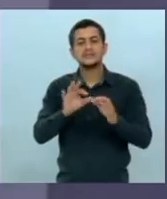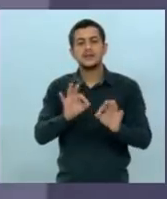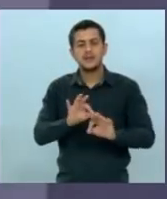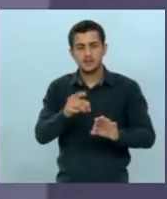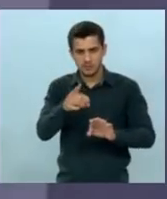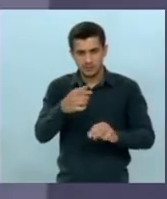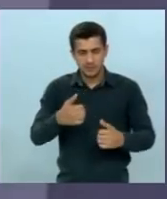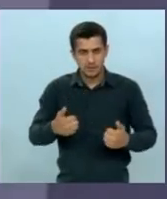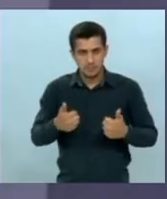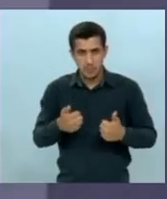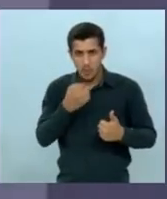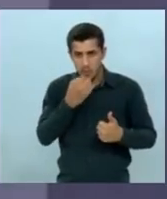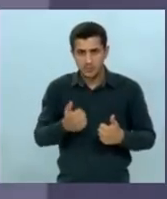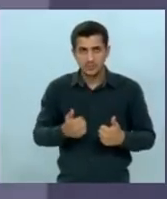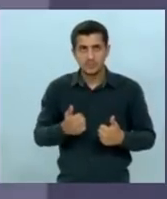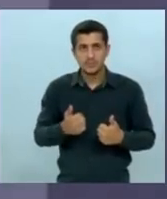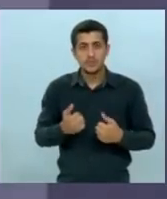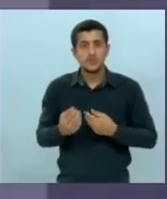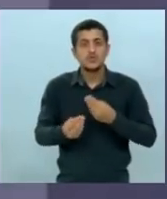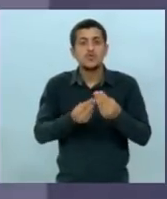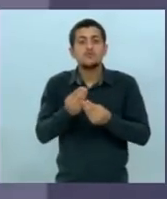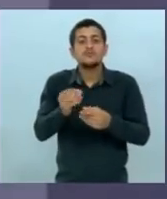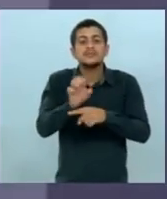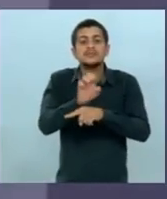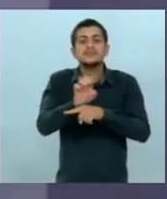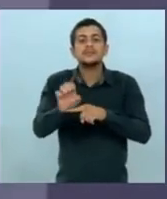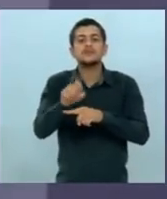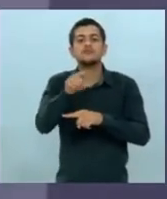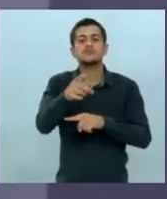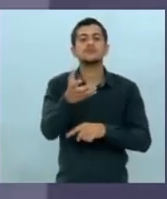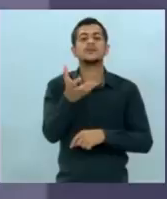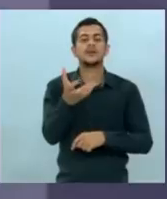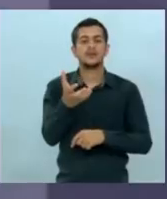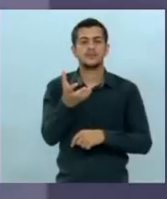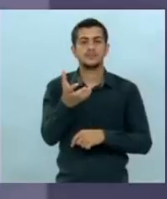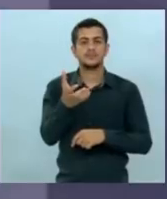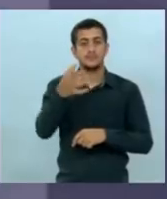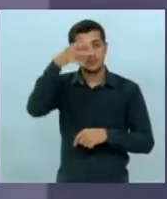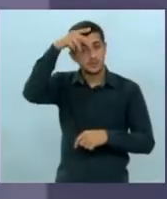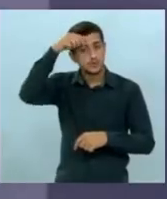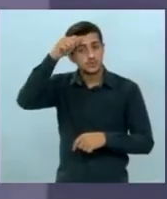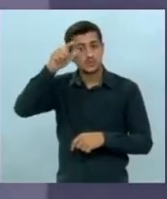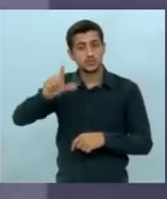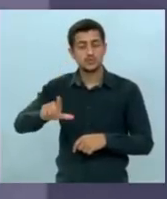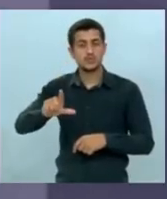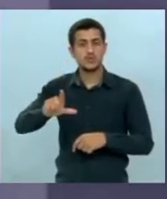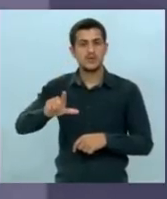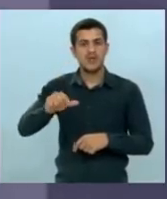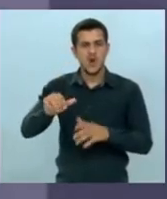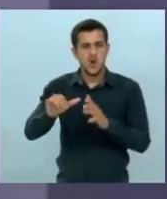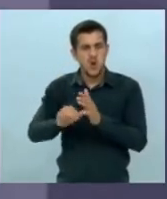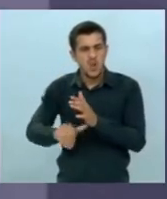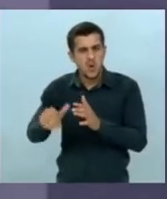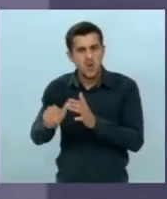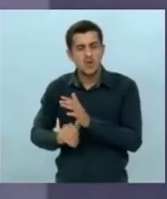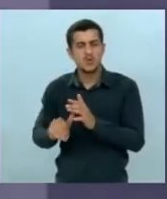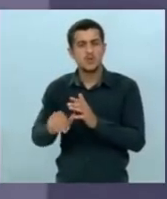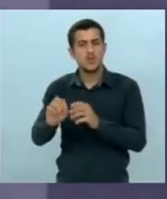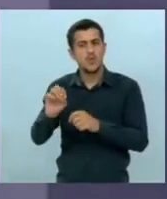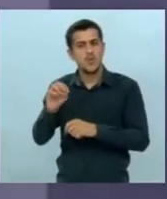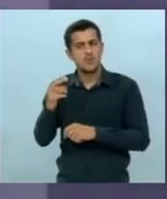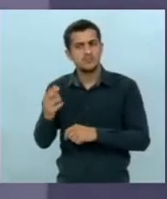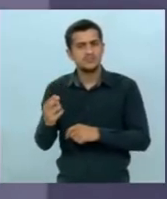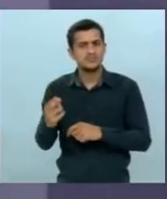satisfeito qual é o estado que você quer o estado de Mato Grosso do Sul é um estado com corrupção ou é um